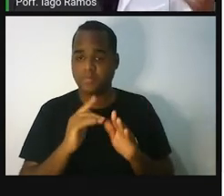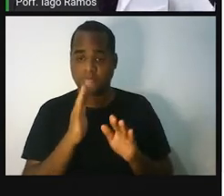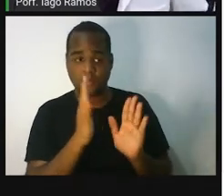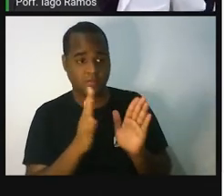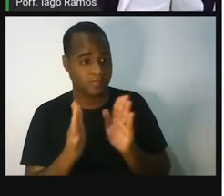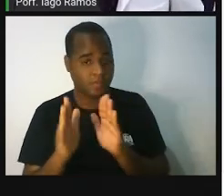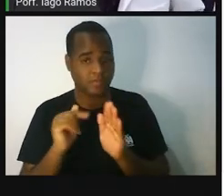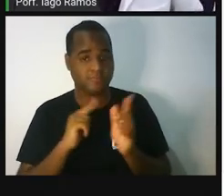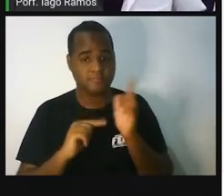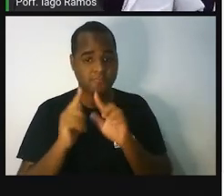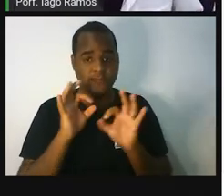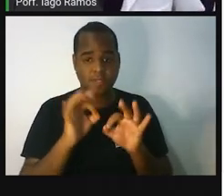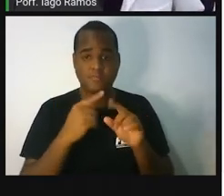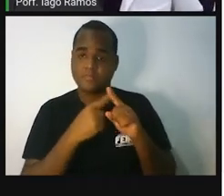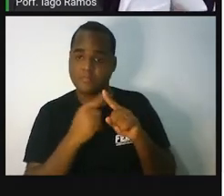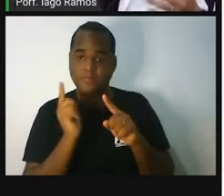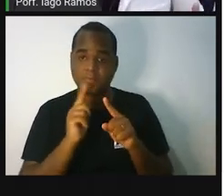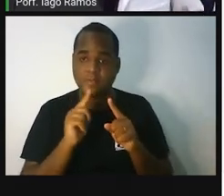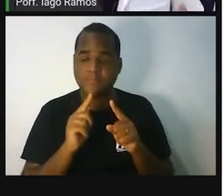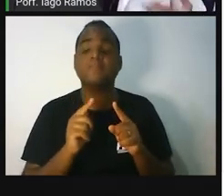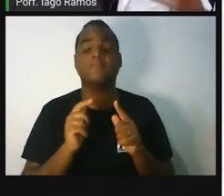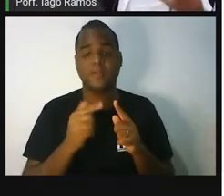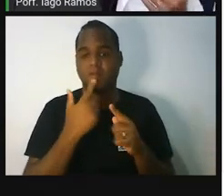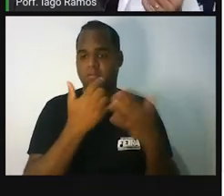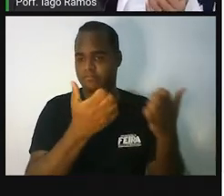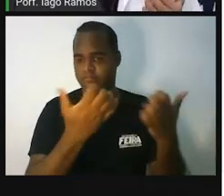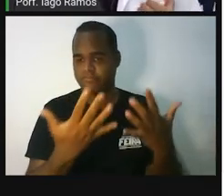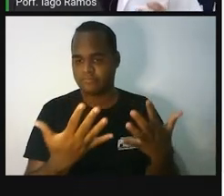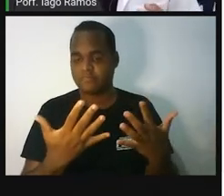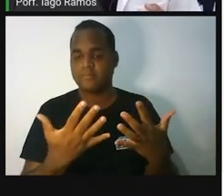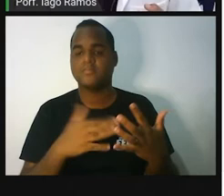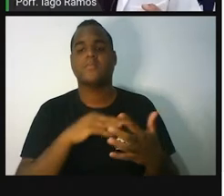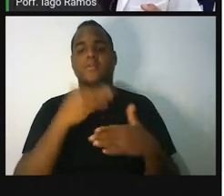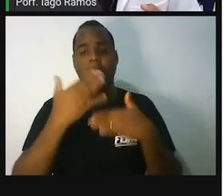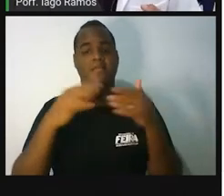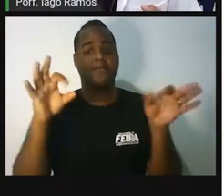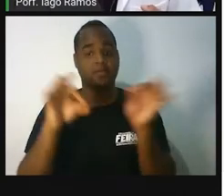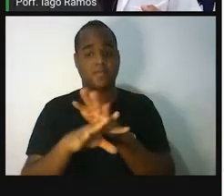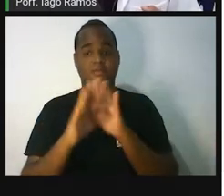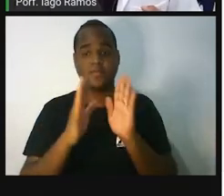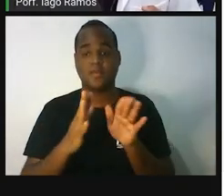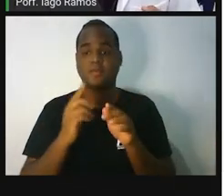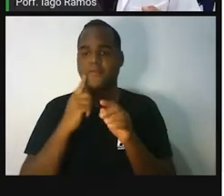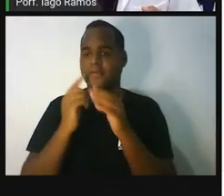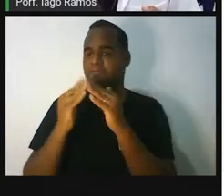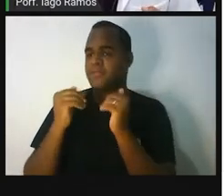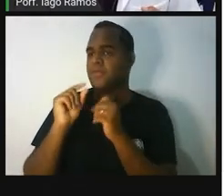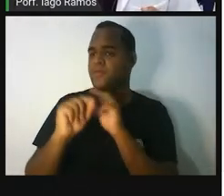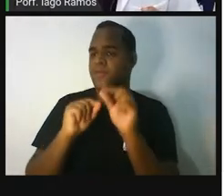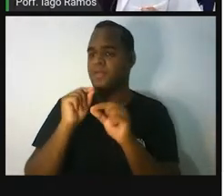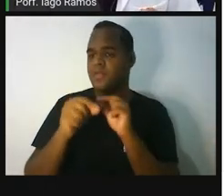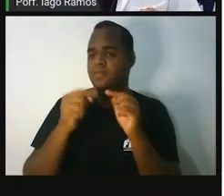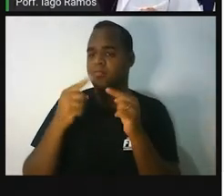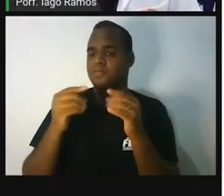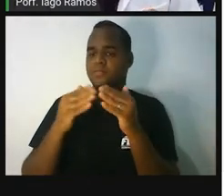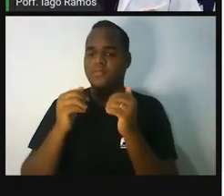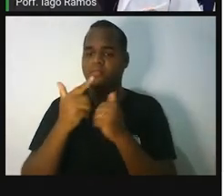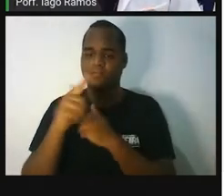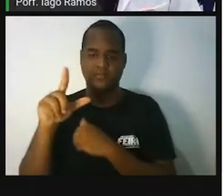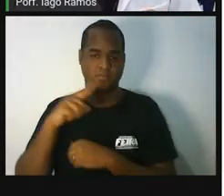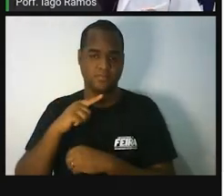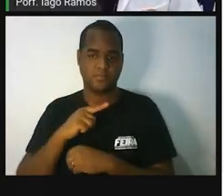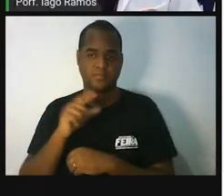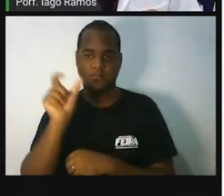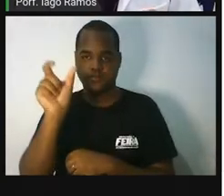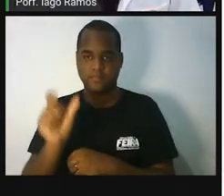fez? Conseguiu multiplicar? Aí ela vai te dizer. Pronto. Depois que ela já fez, o que é que você vai pedir? Você vai pedir para que ela faça aqui,